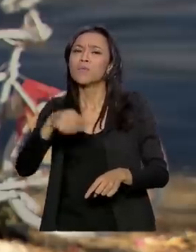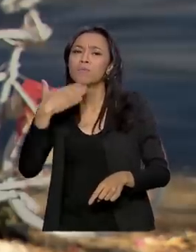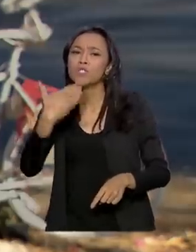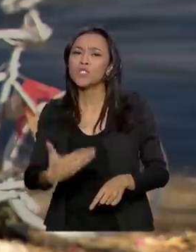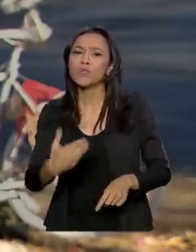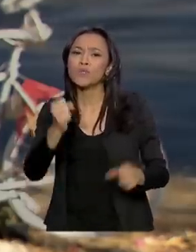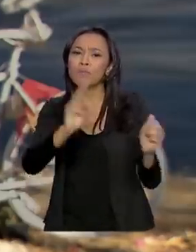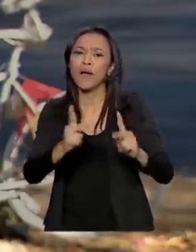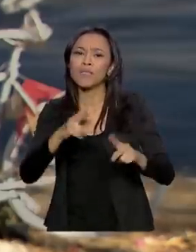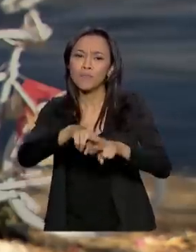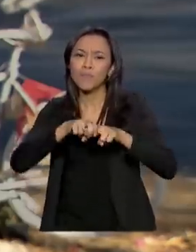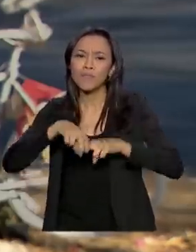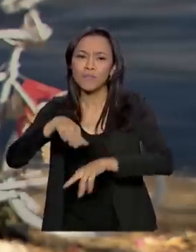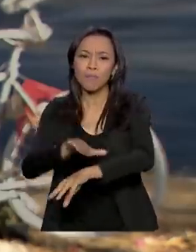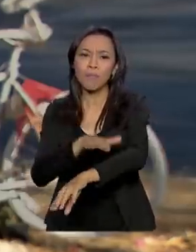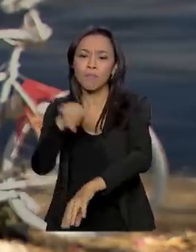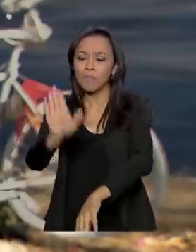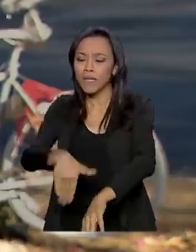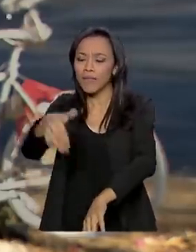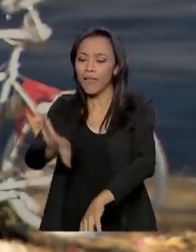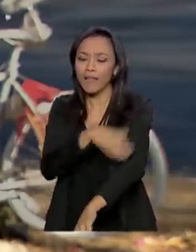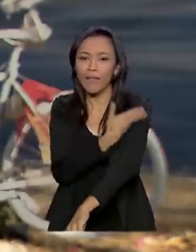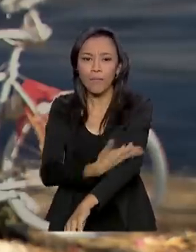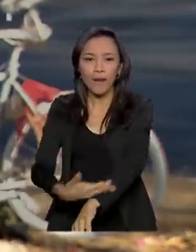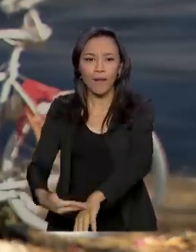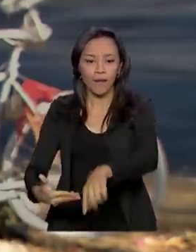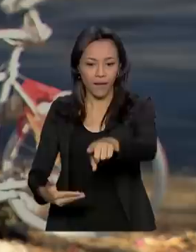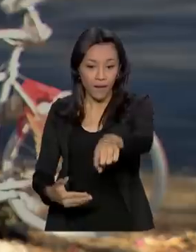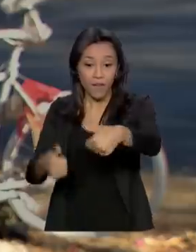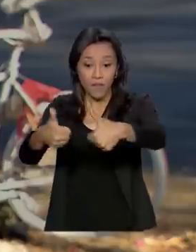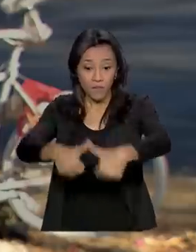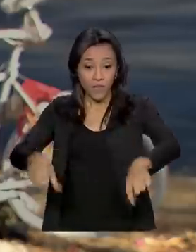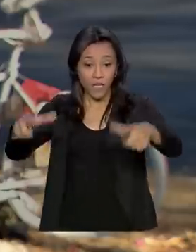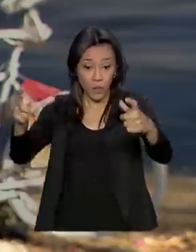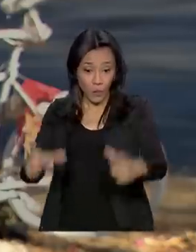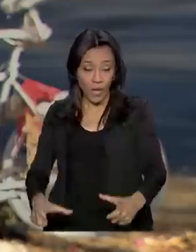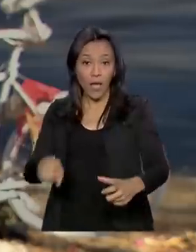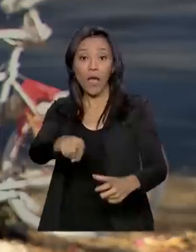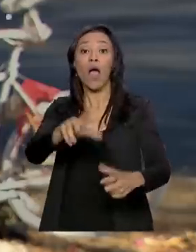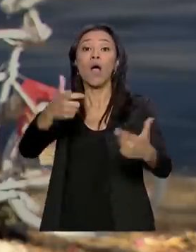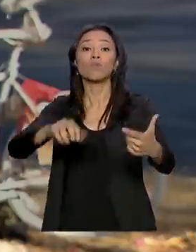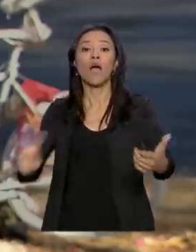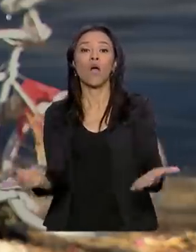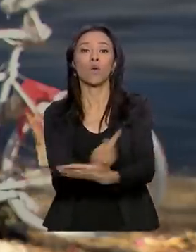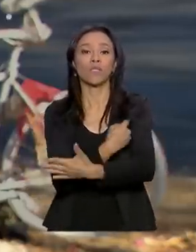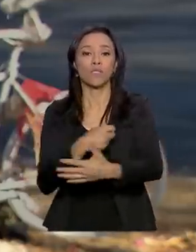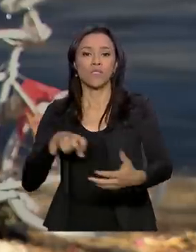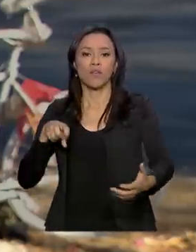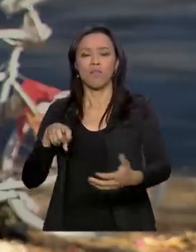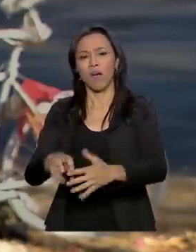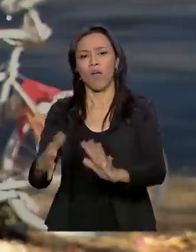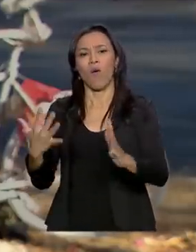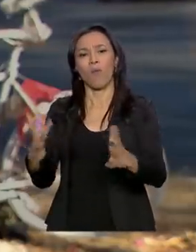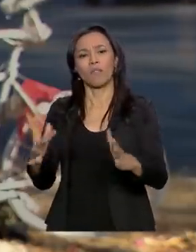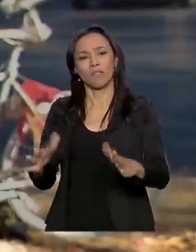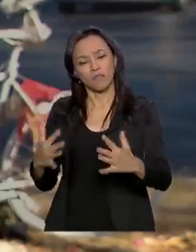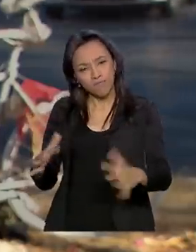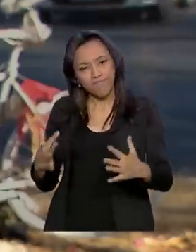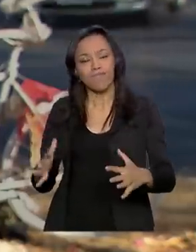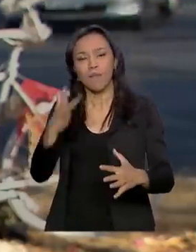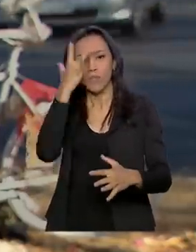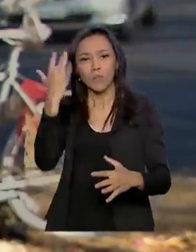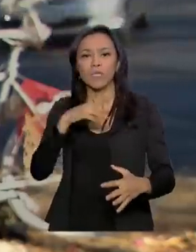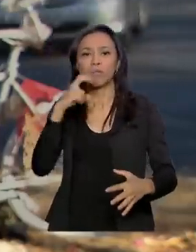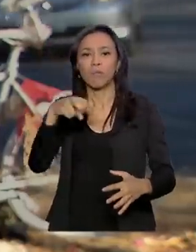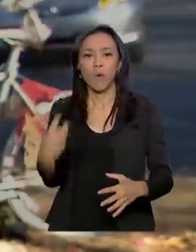de paz no trânsito. Elas costumam ser fixadas em locais onde houve acidente para homenagear vítimas como Raul. E